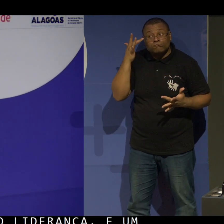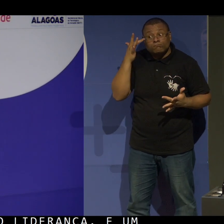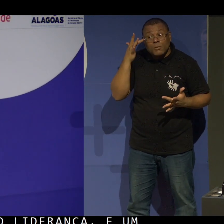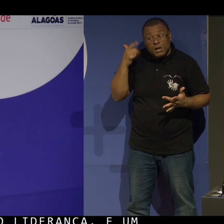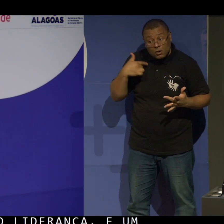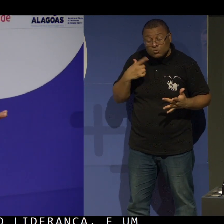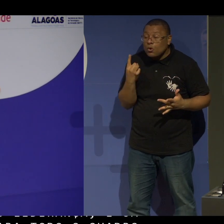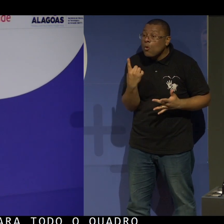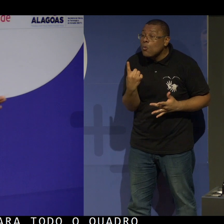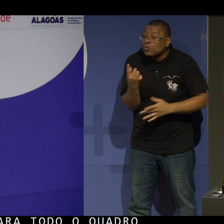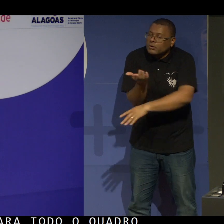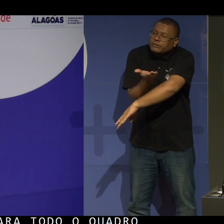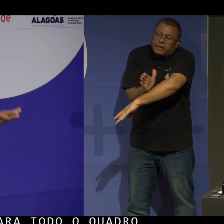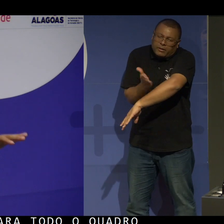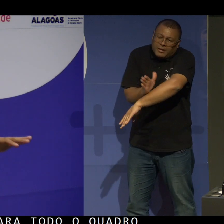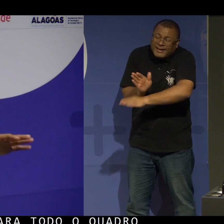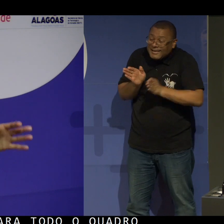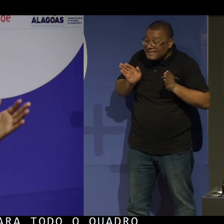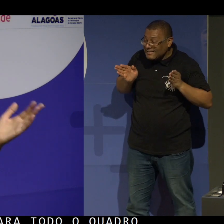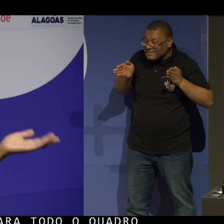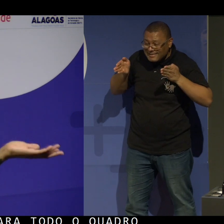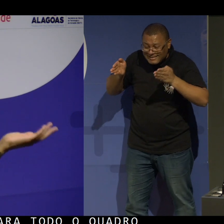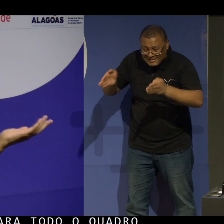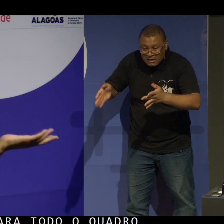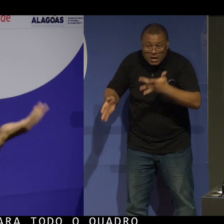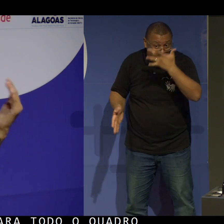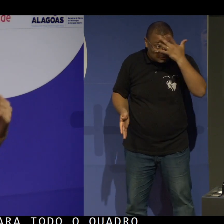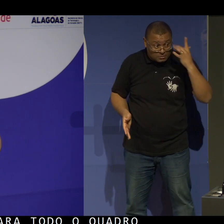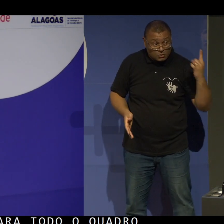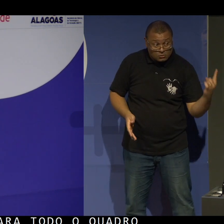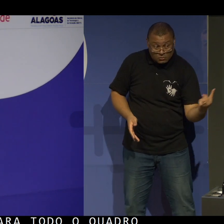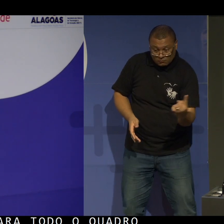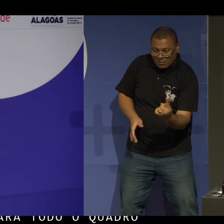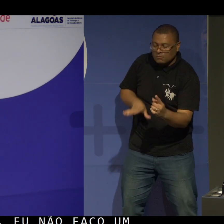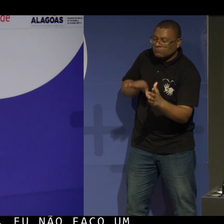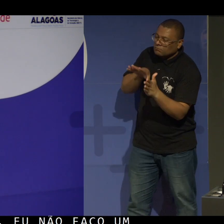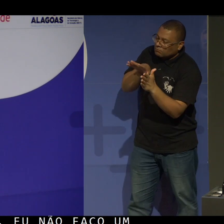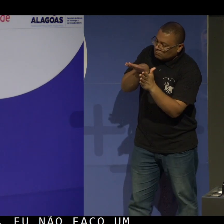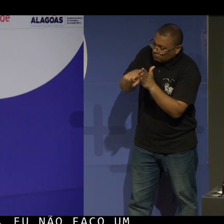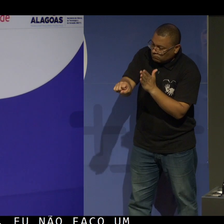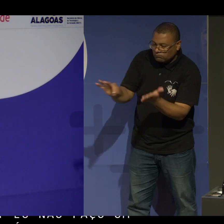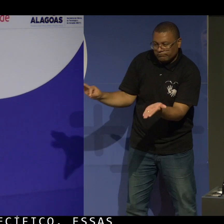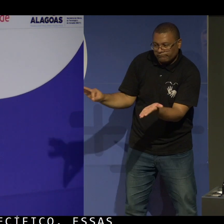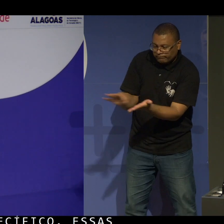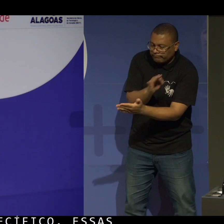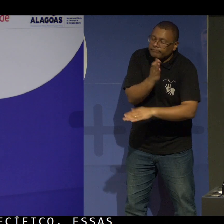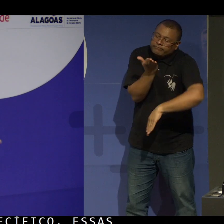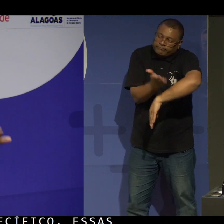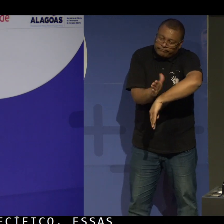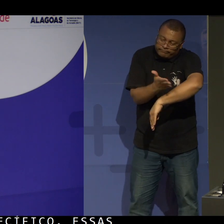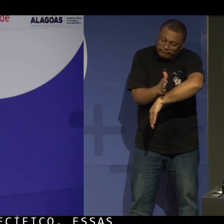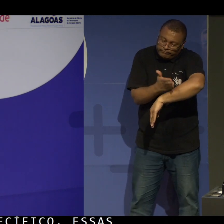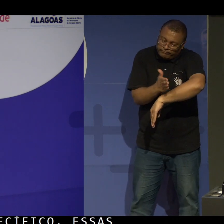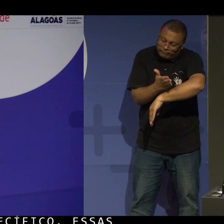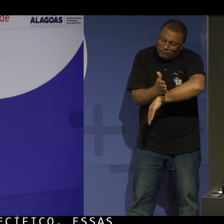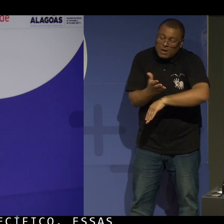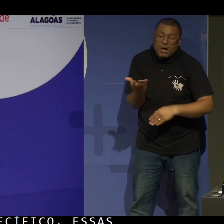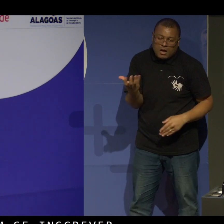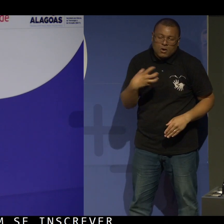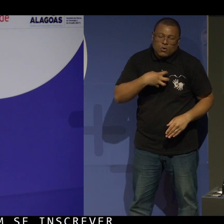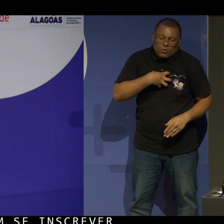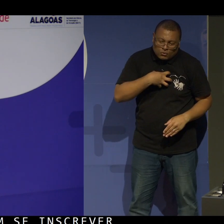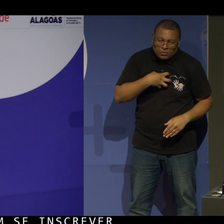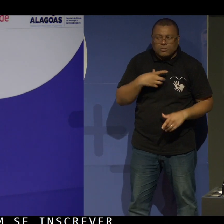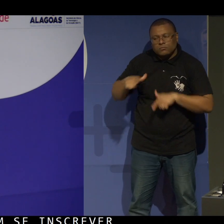treinamento específico. Essas pessoas precisam se inscrever para fazerem esse treinamento. Então, é essa forma que a gente vem